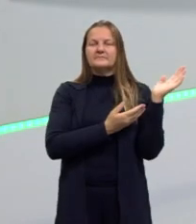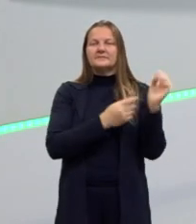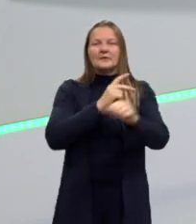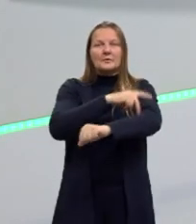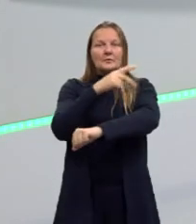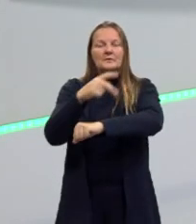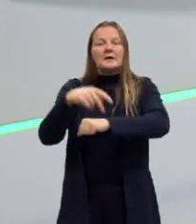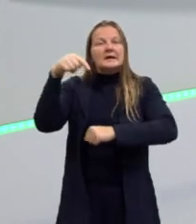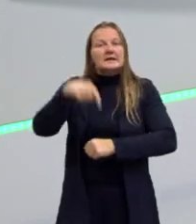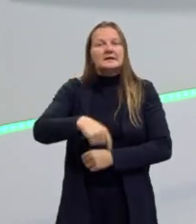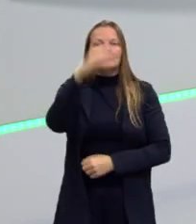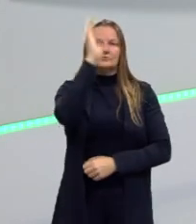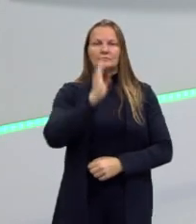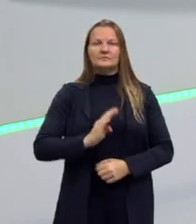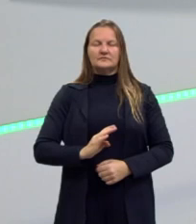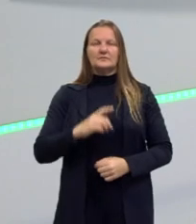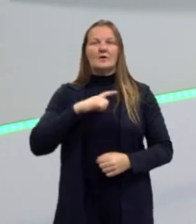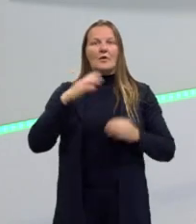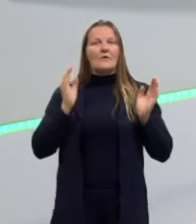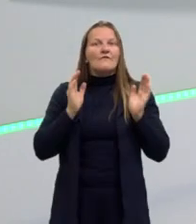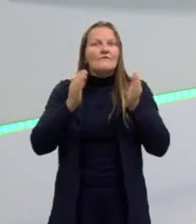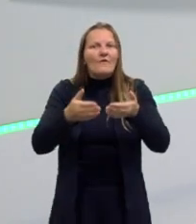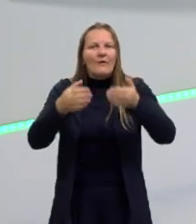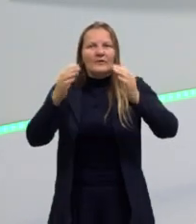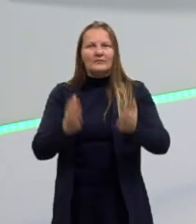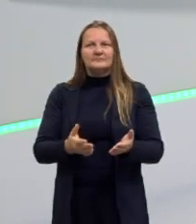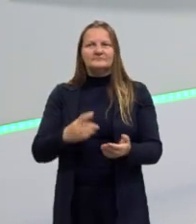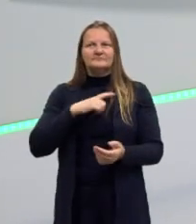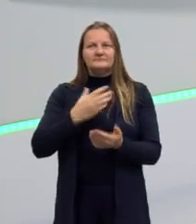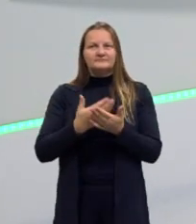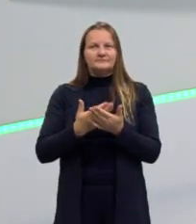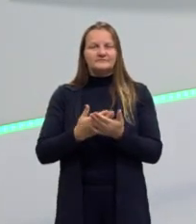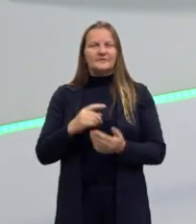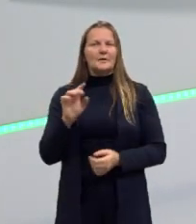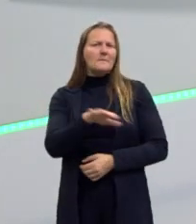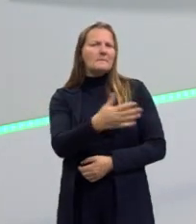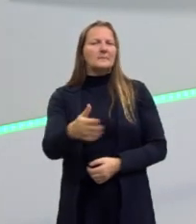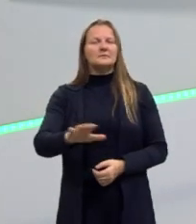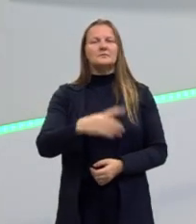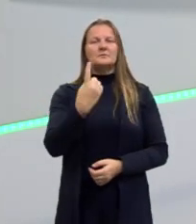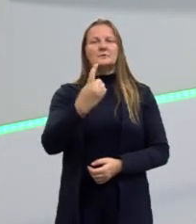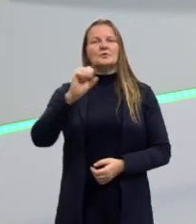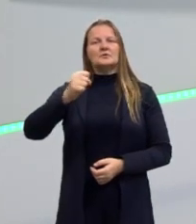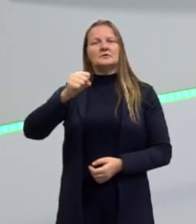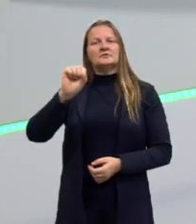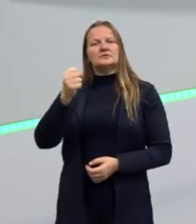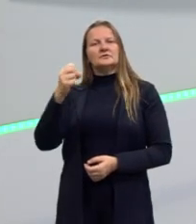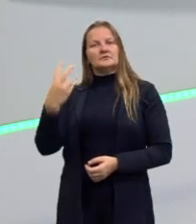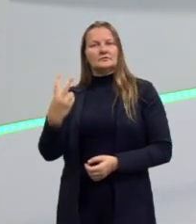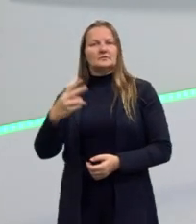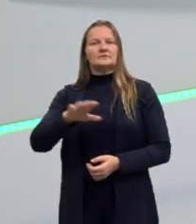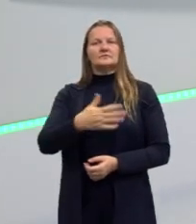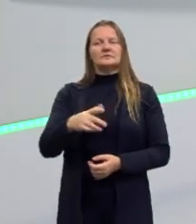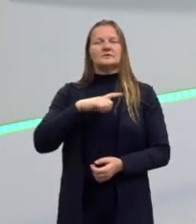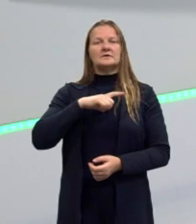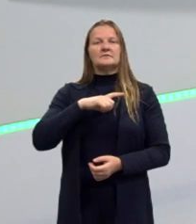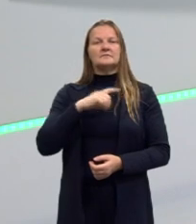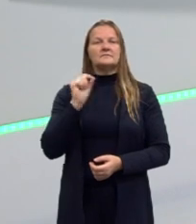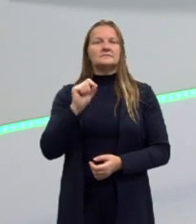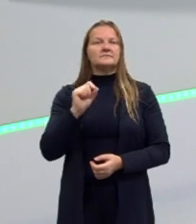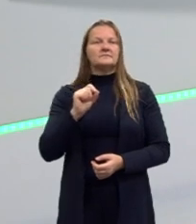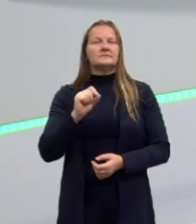parnasianismo no Brasil, que é onde a gente está focando, ele é mais ou menos ali de 1882. Ele tem